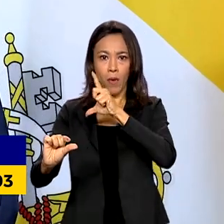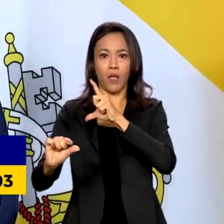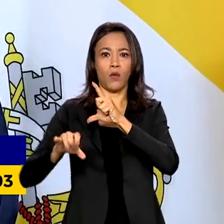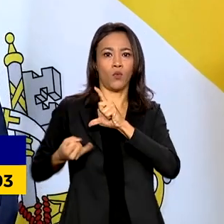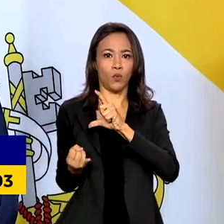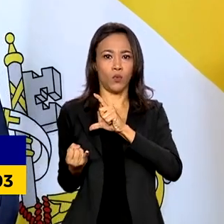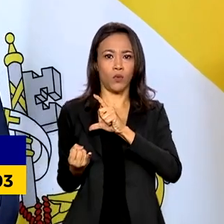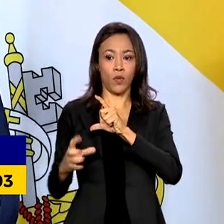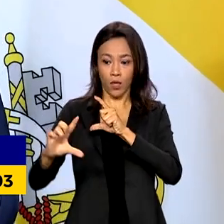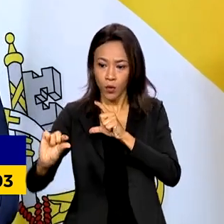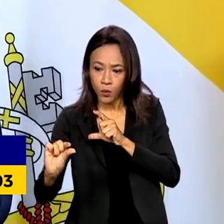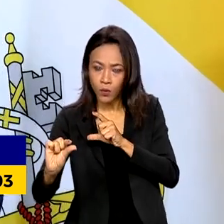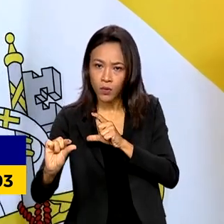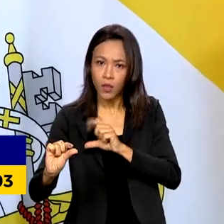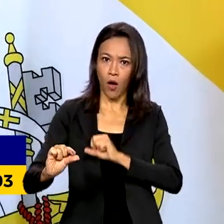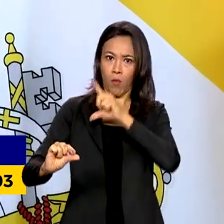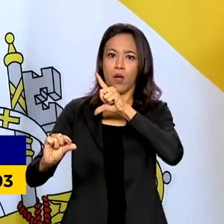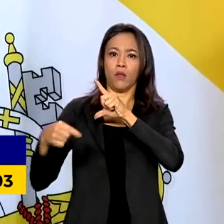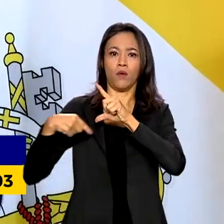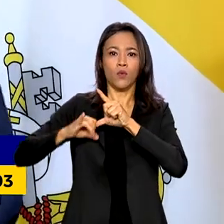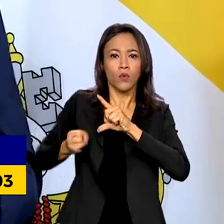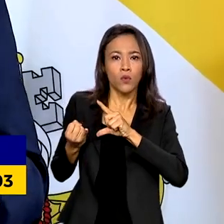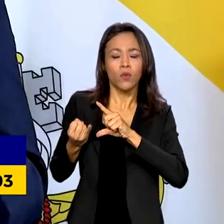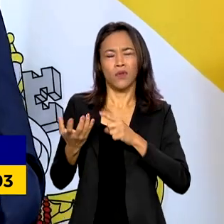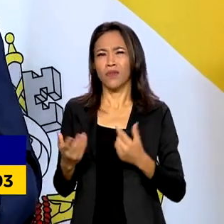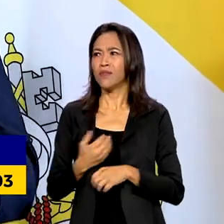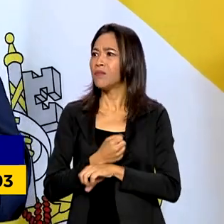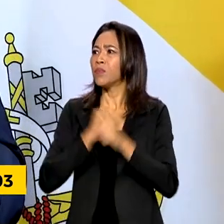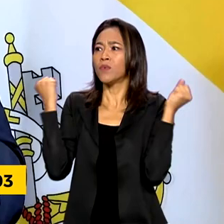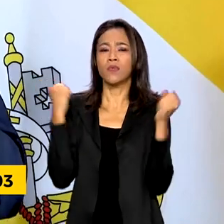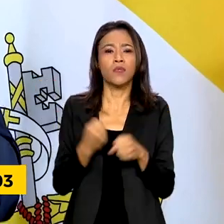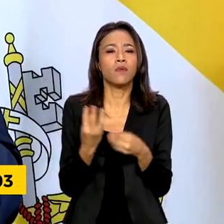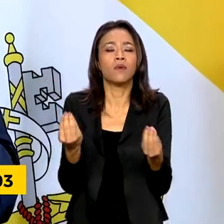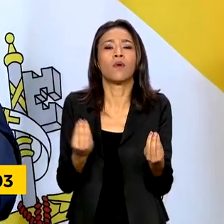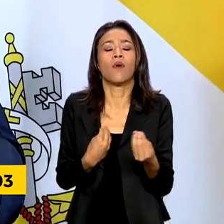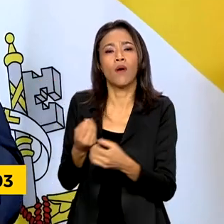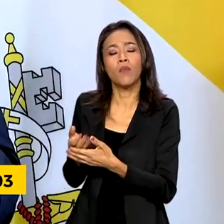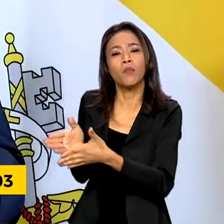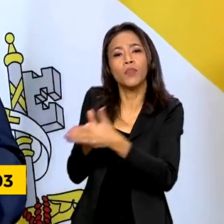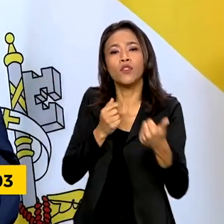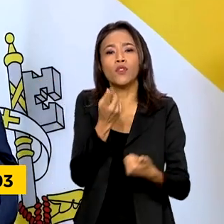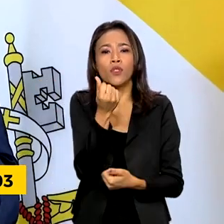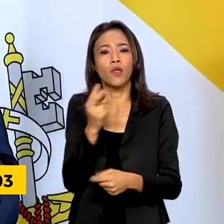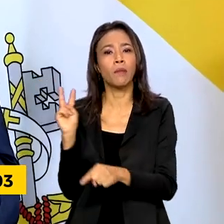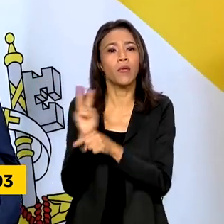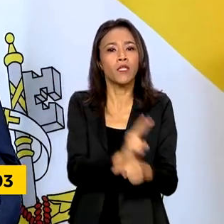real no país. Não é possível ninguém tomar dinheiro emprestado para pagar 14% ao ano.